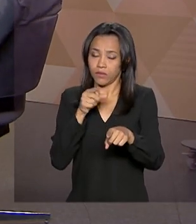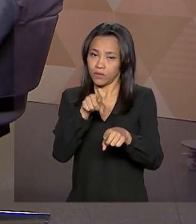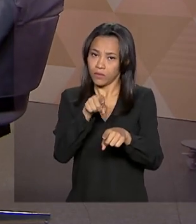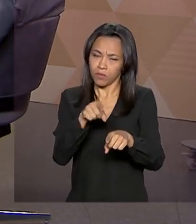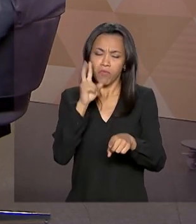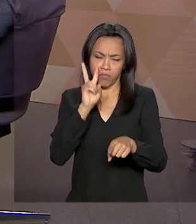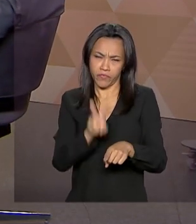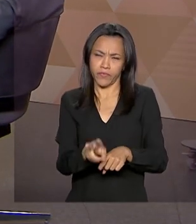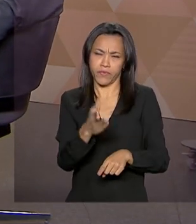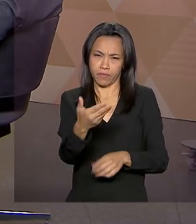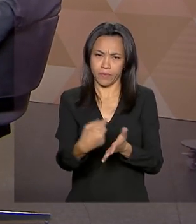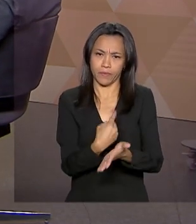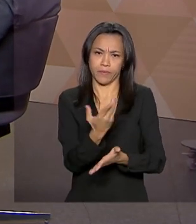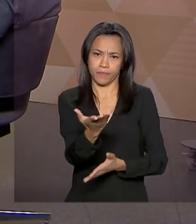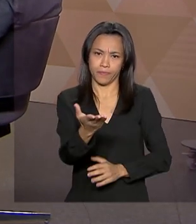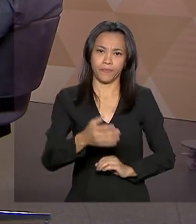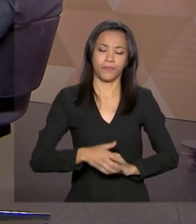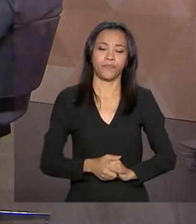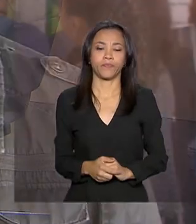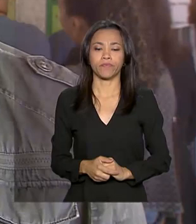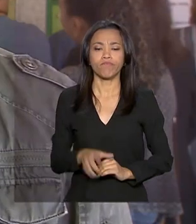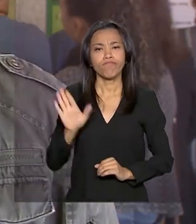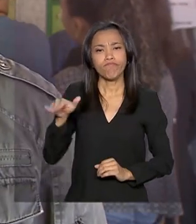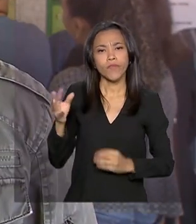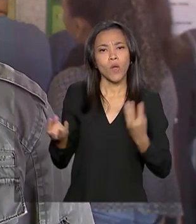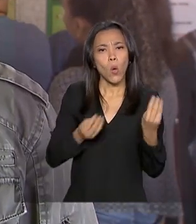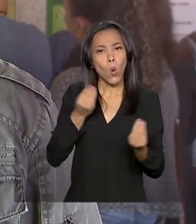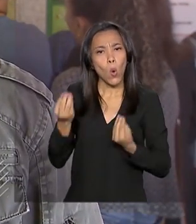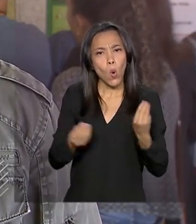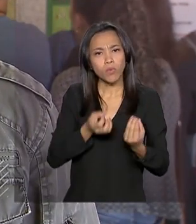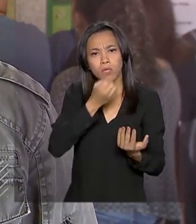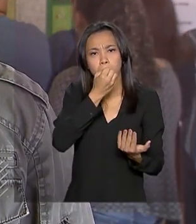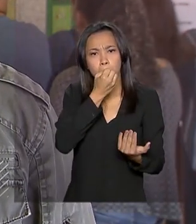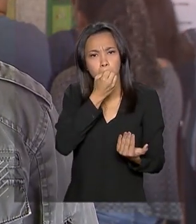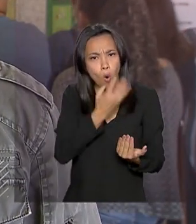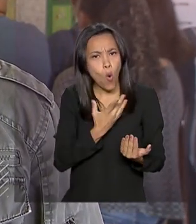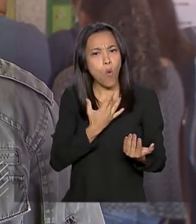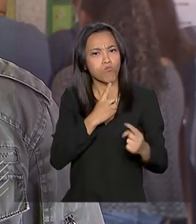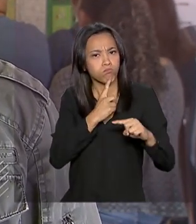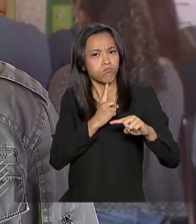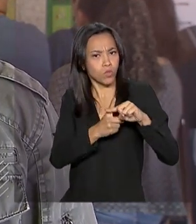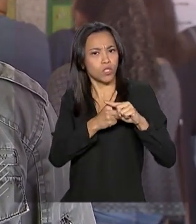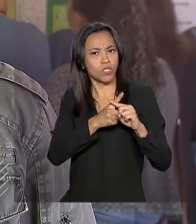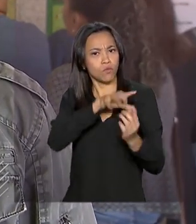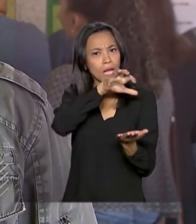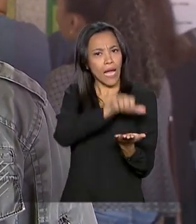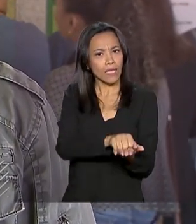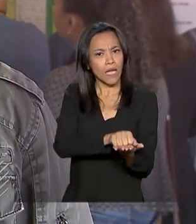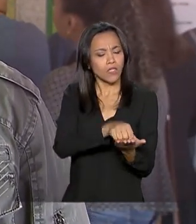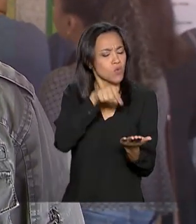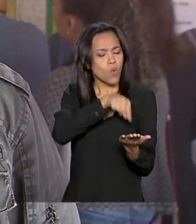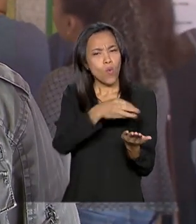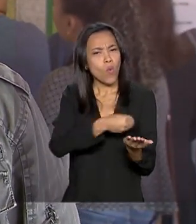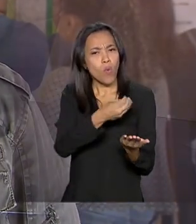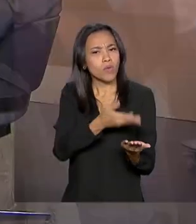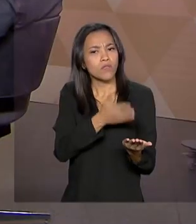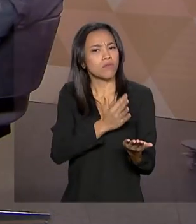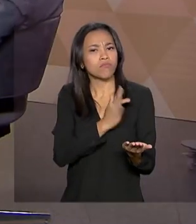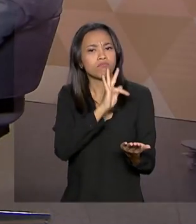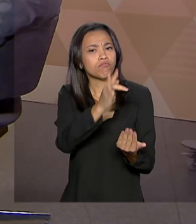civil. Vamos ouvi-lo. Como eu posso construir uma boa pontuação no cadastro positivo? E de que forma isso vai me beneficiar?